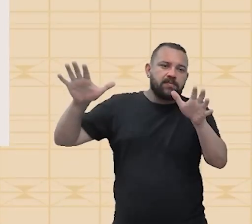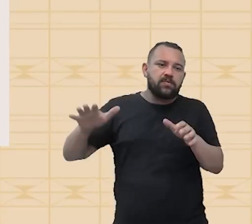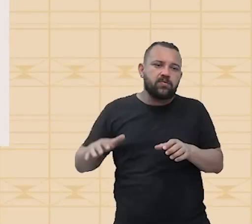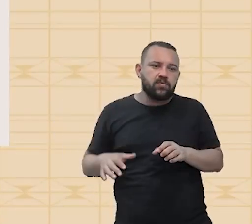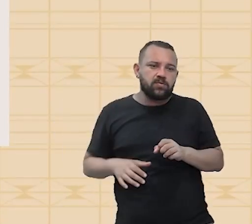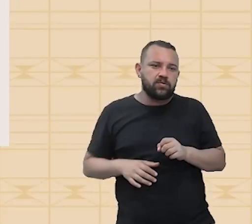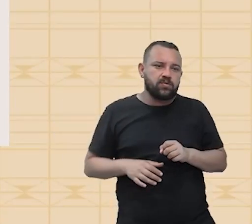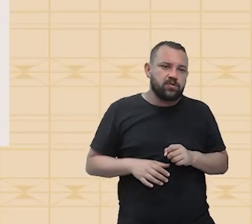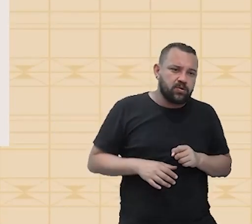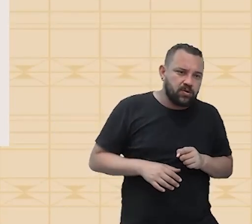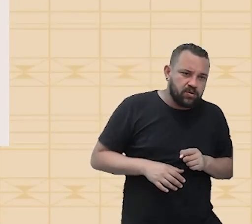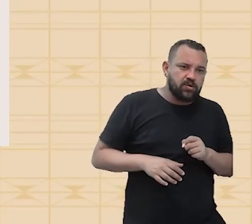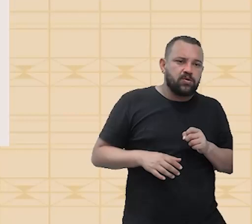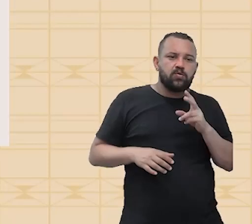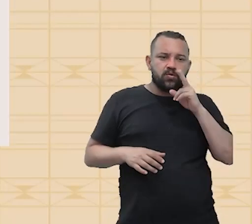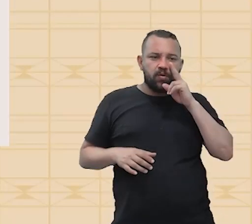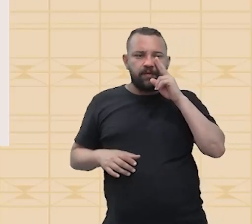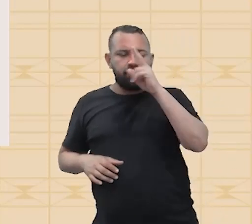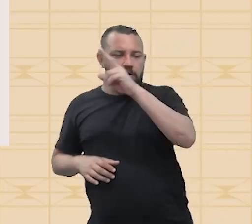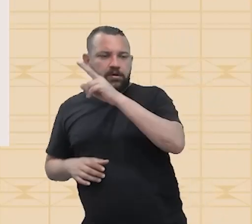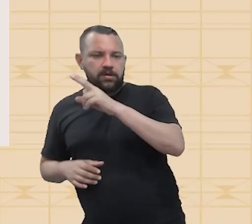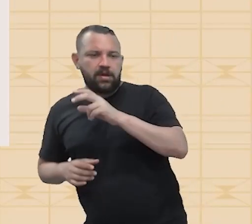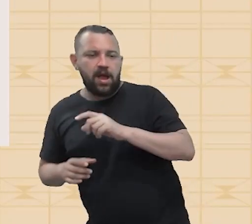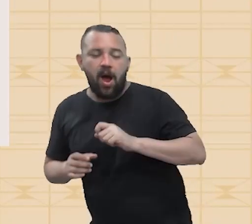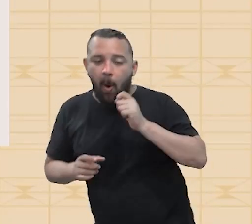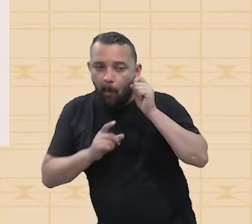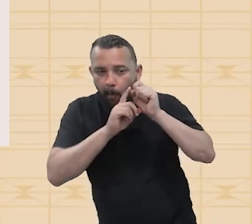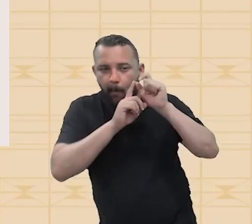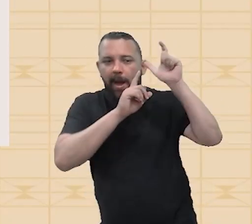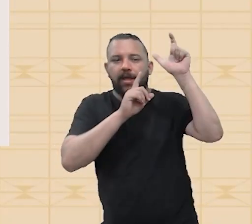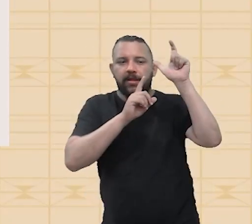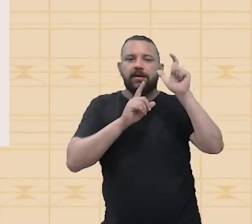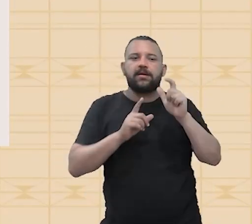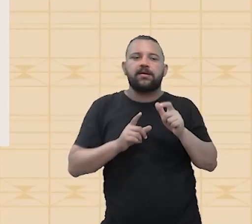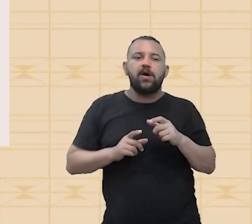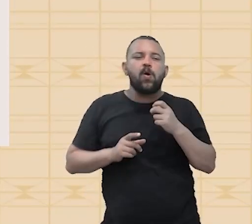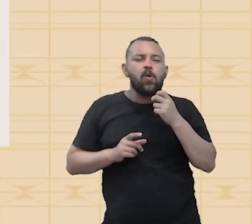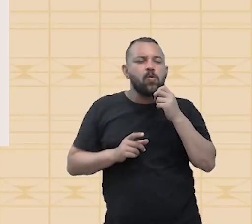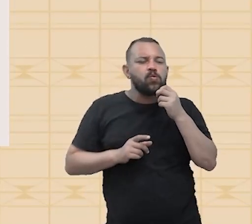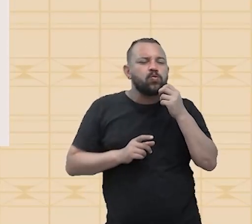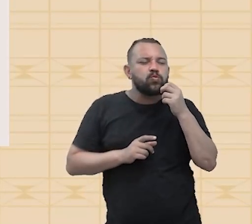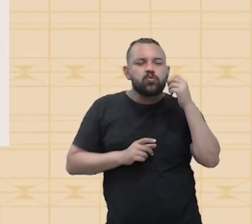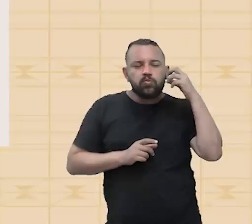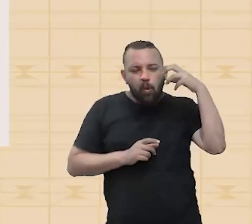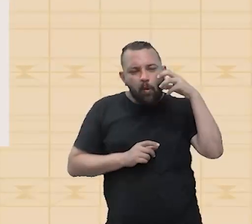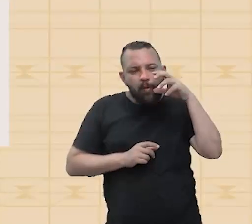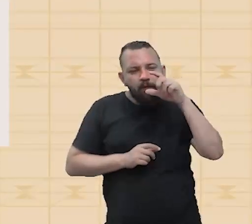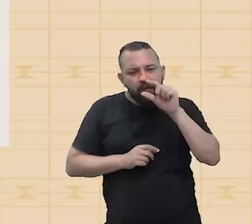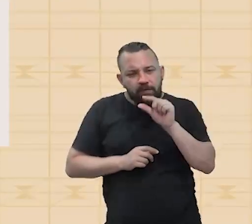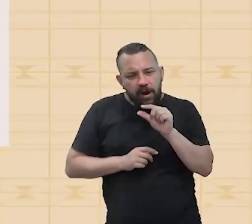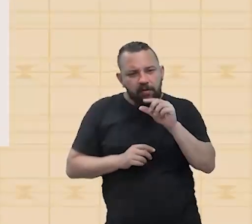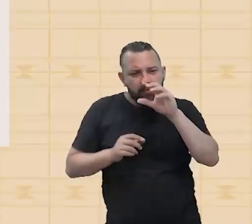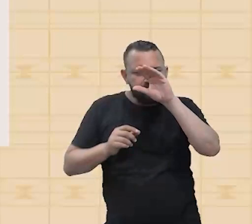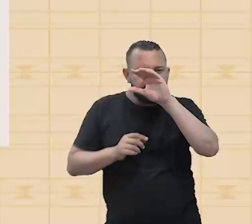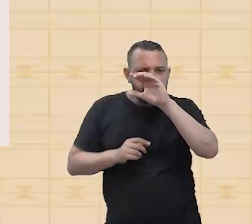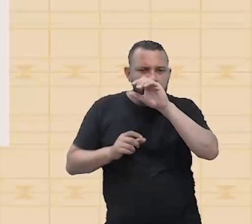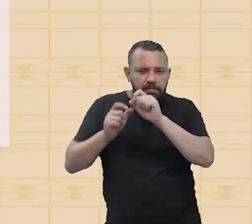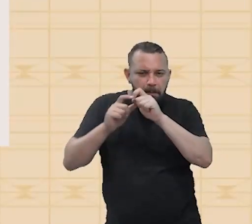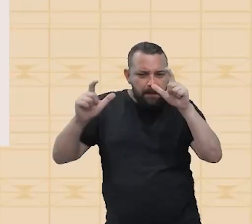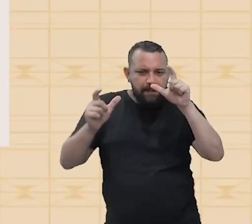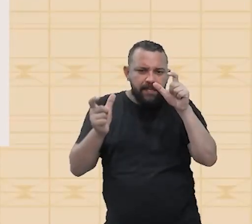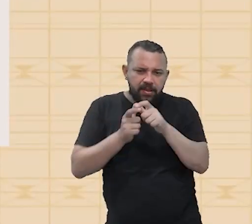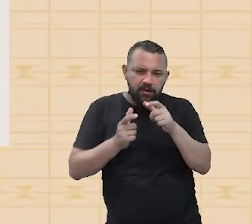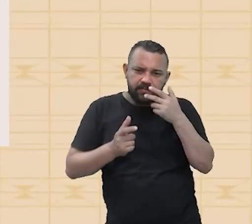som, quando ele é forte, a amplitude aumenta. E já um som fraco, a amplitude vai ficar menor.